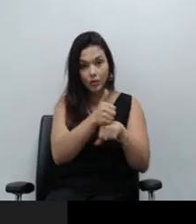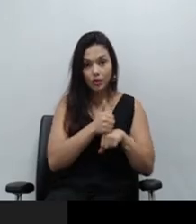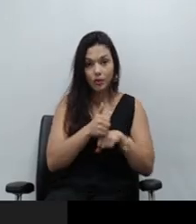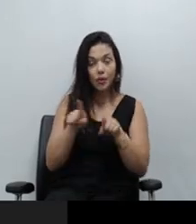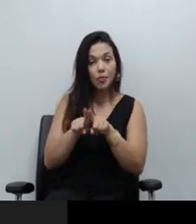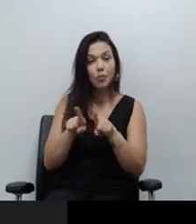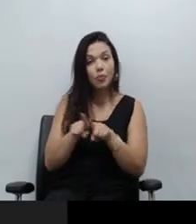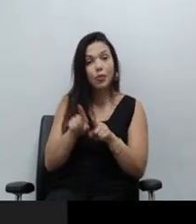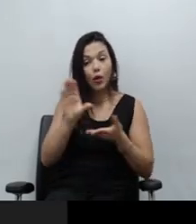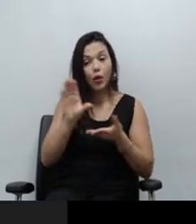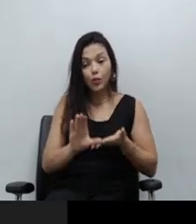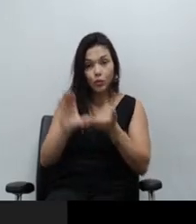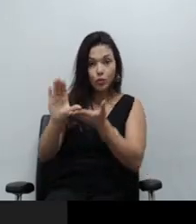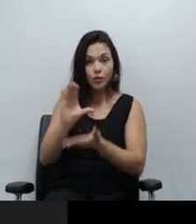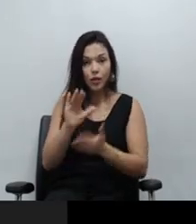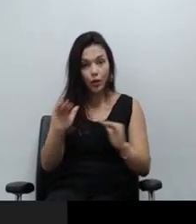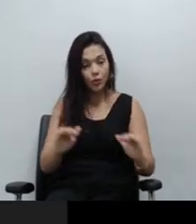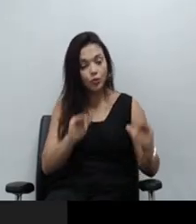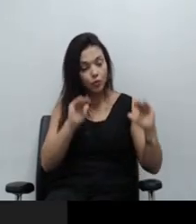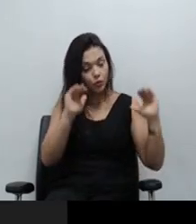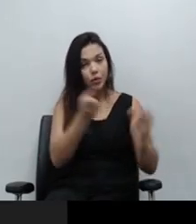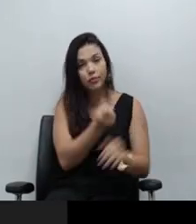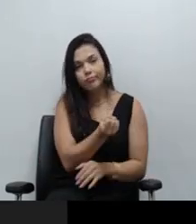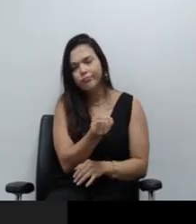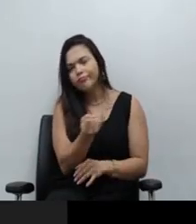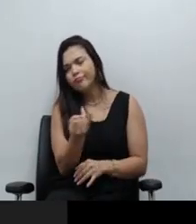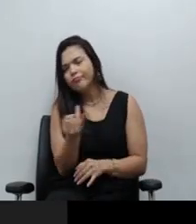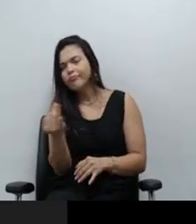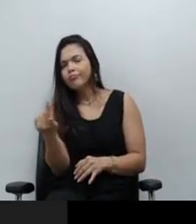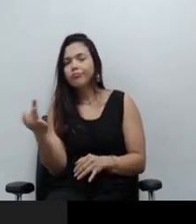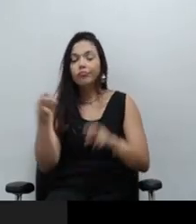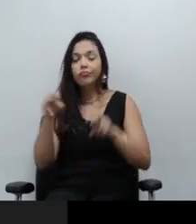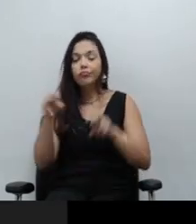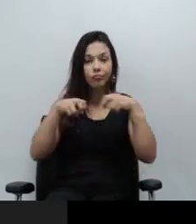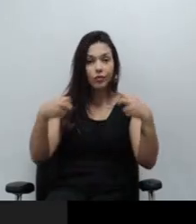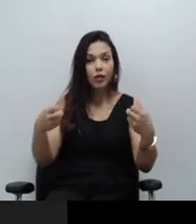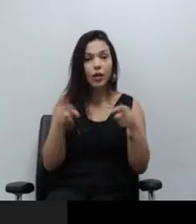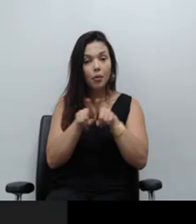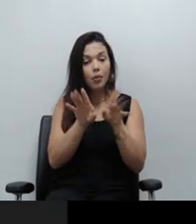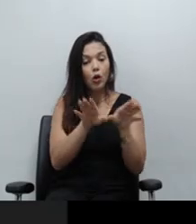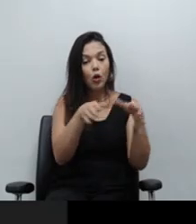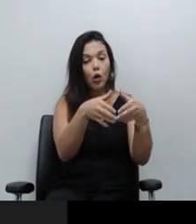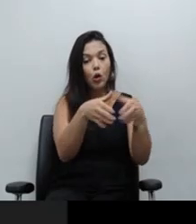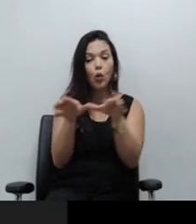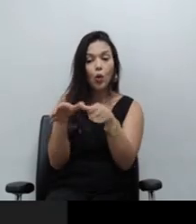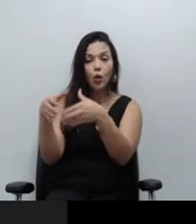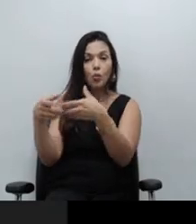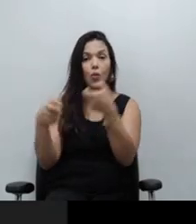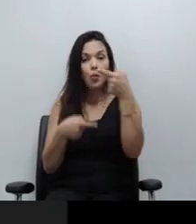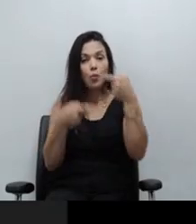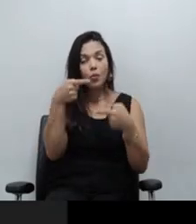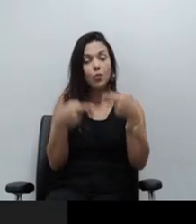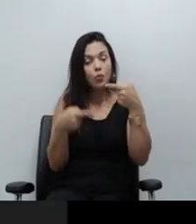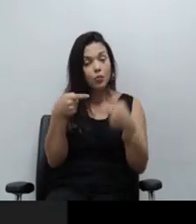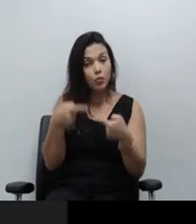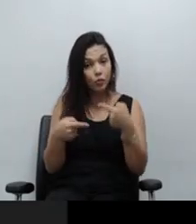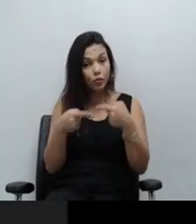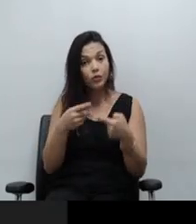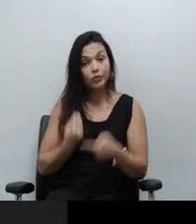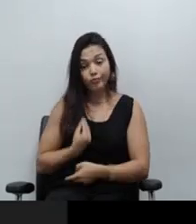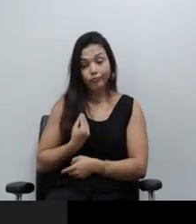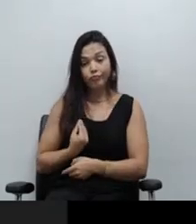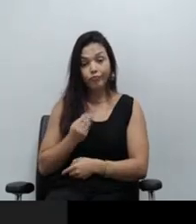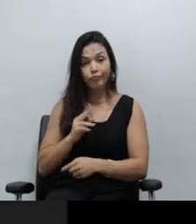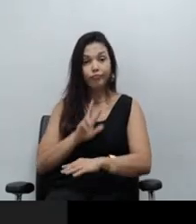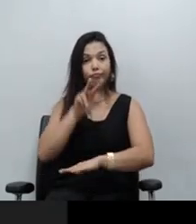Conselho Superior tantas vezes por aqueles que o compõem e pelos grupos políticos que o compõem nos últimos anos. E agora,